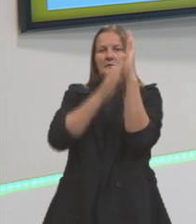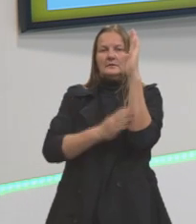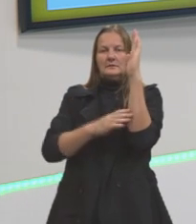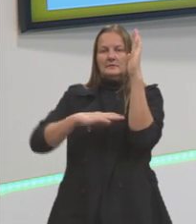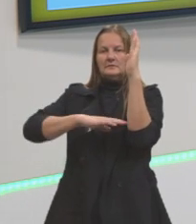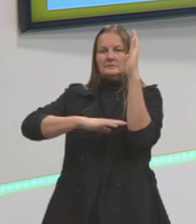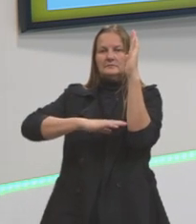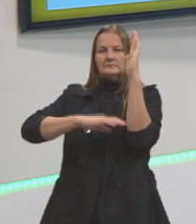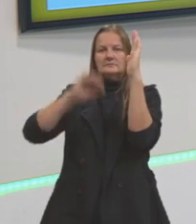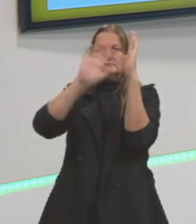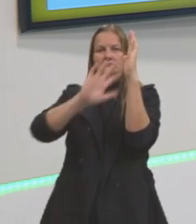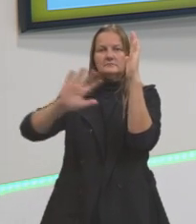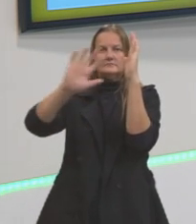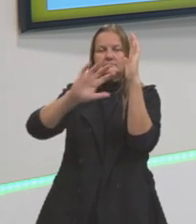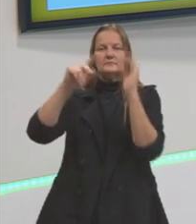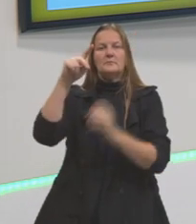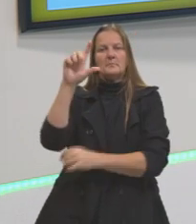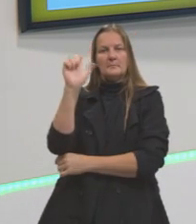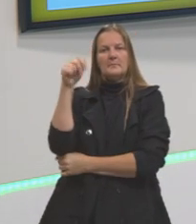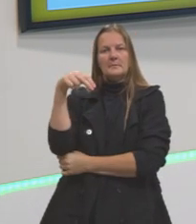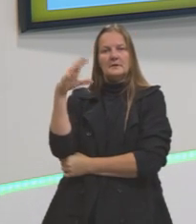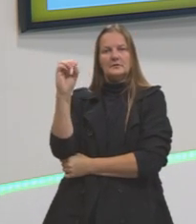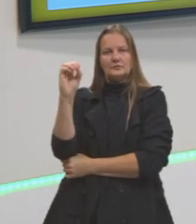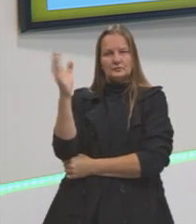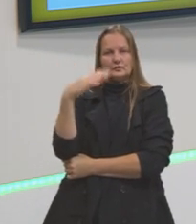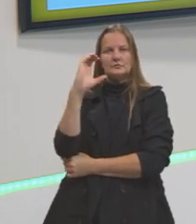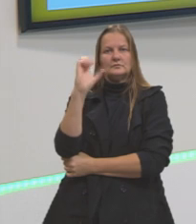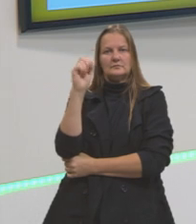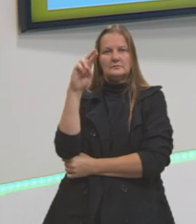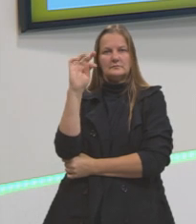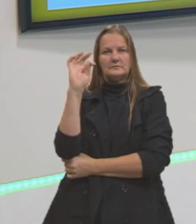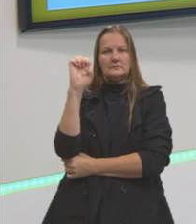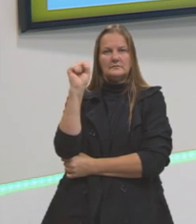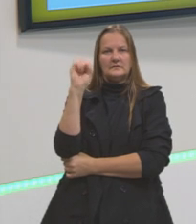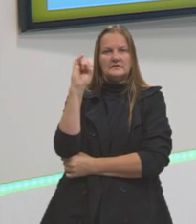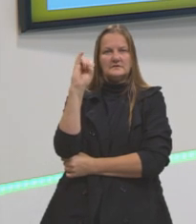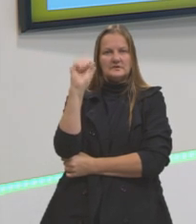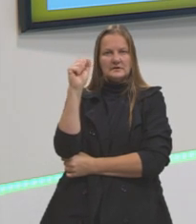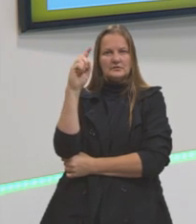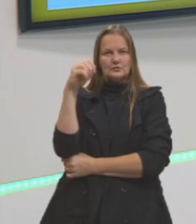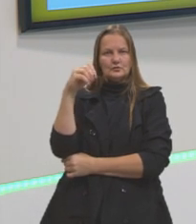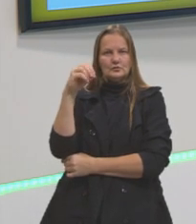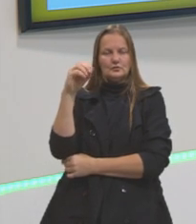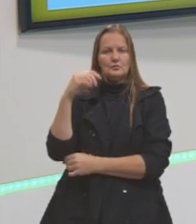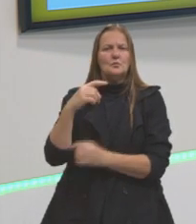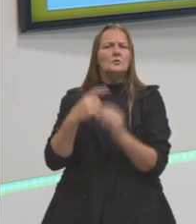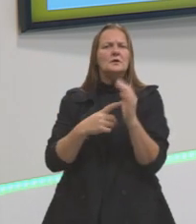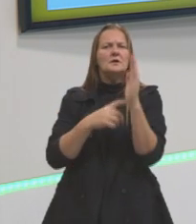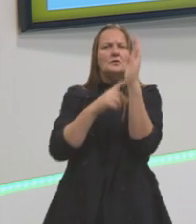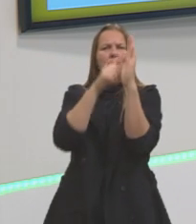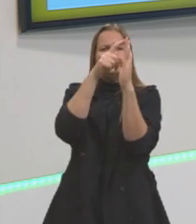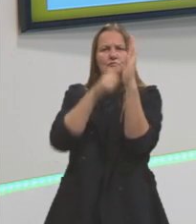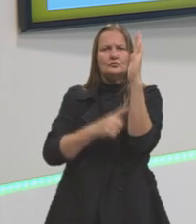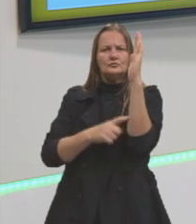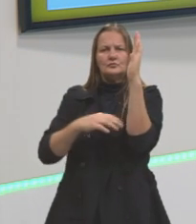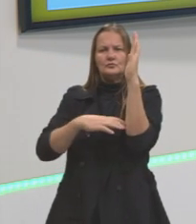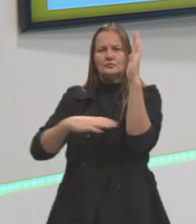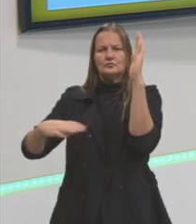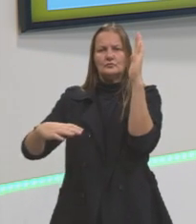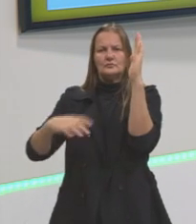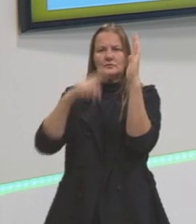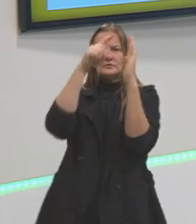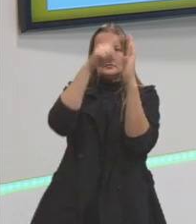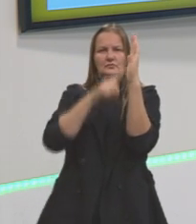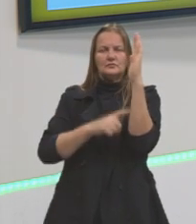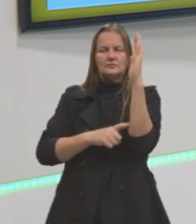é um plano cartesiano? O plano cartesiano, então, é um sistema de coordenadas, então, são duas linhas, a construção que se